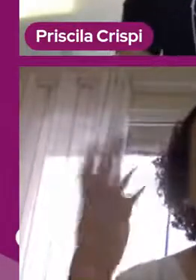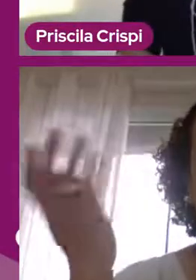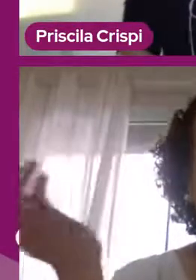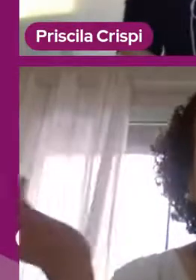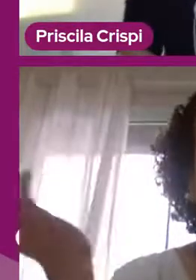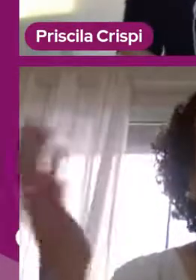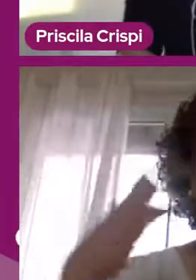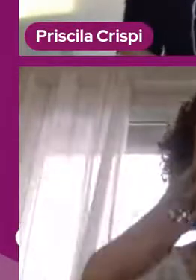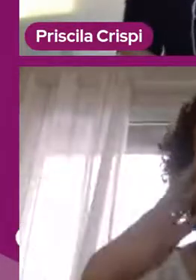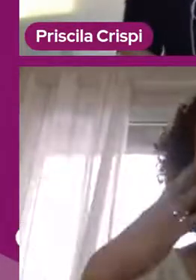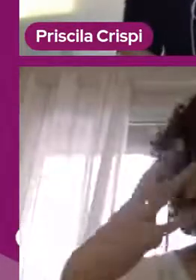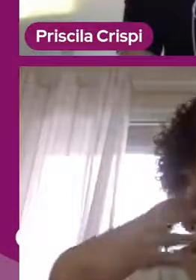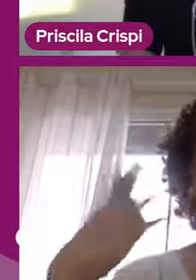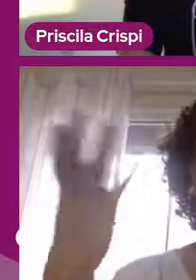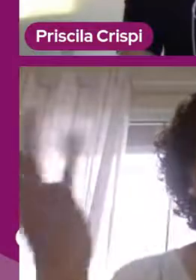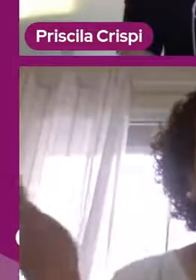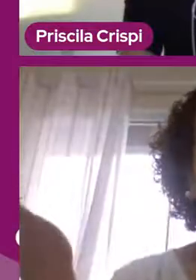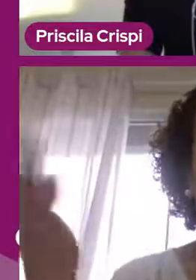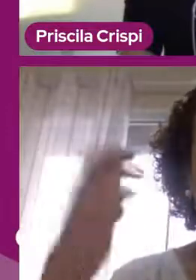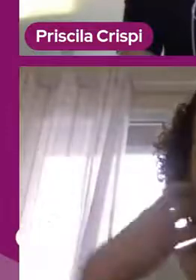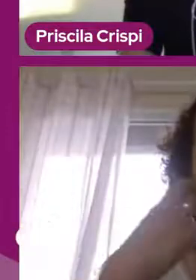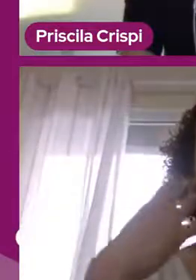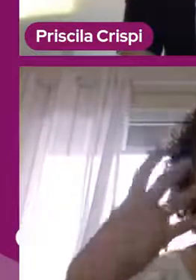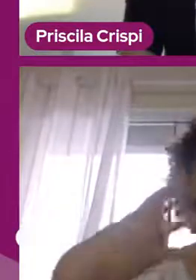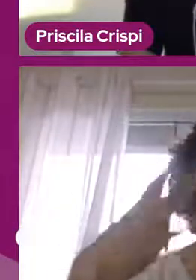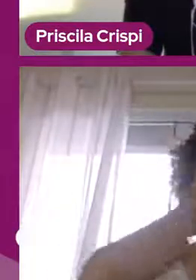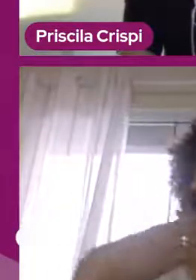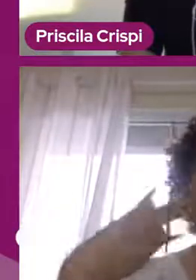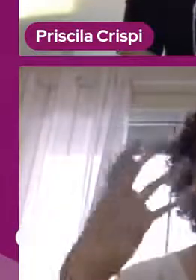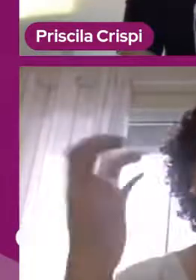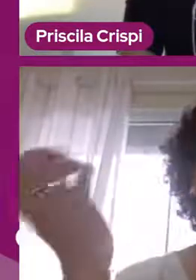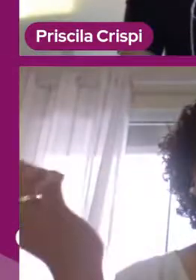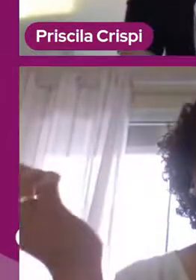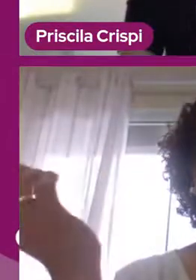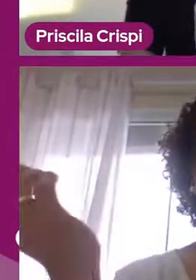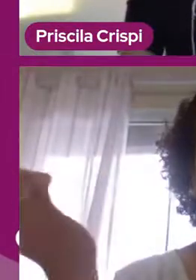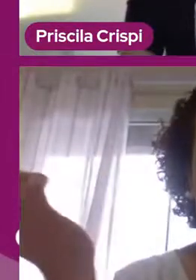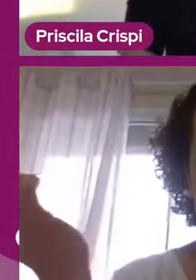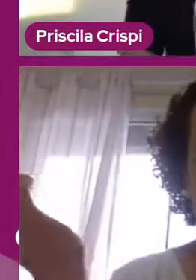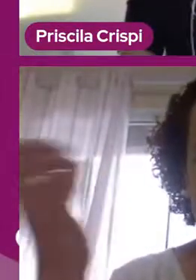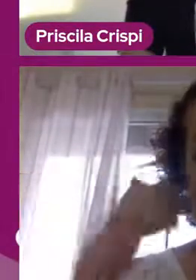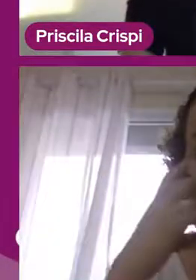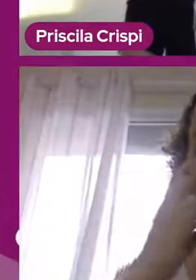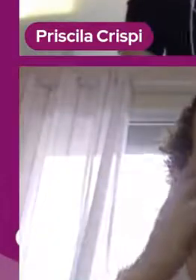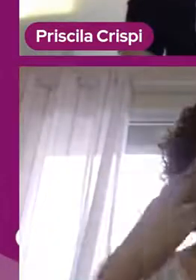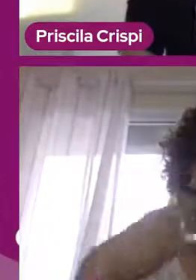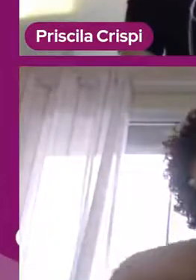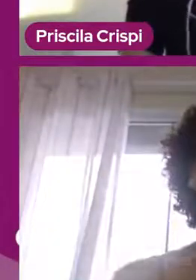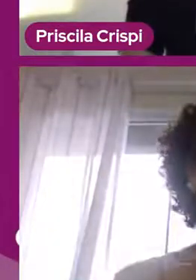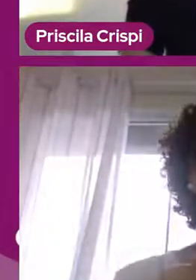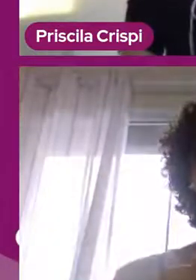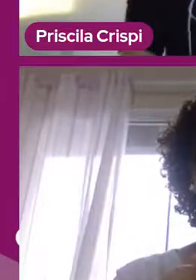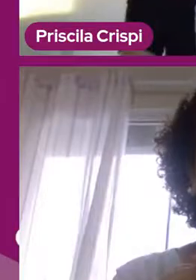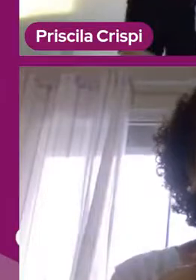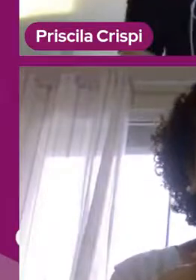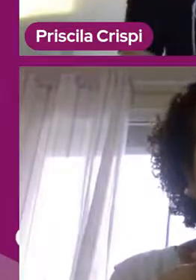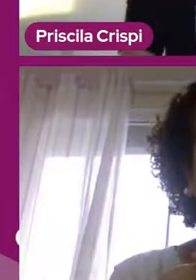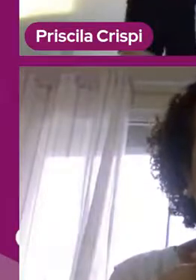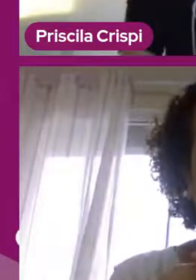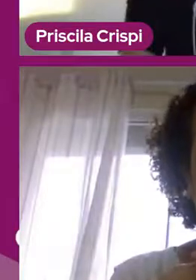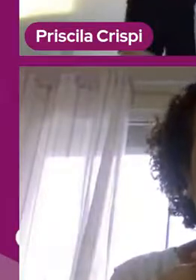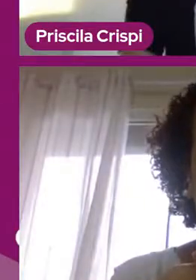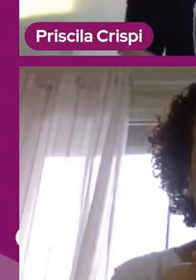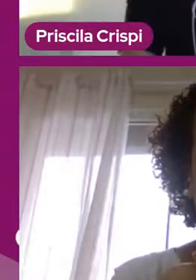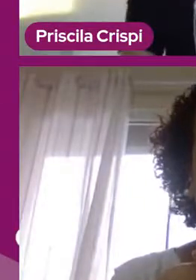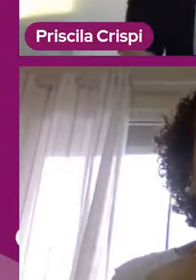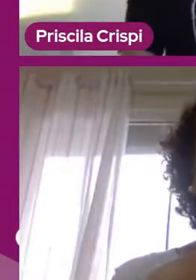parece que é uma palavra, assim, é uma palavra tão bonita e, ao mesmo tempo, assustadora. Eu falei, nossa, que a minha formação é